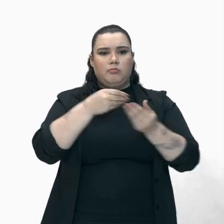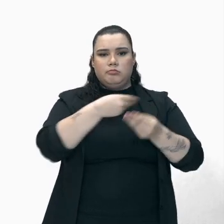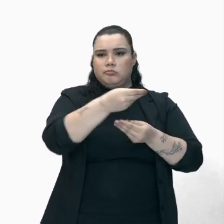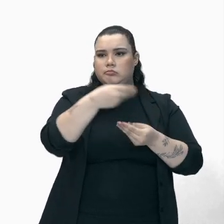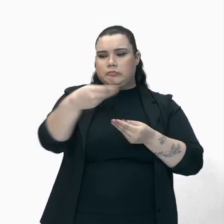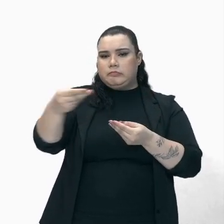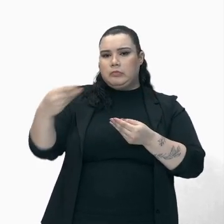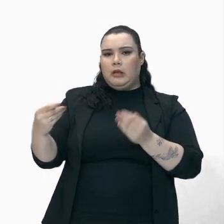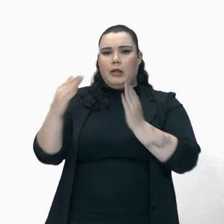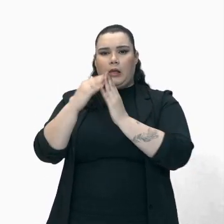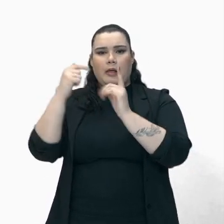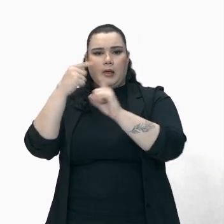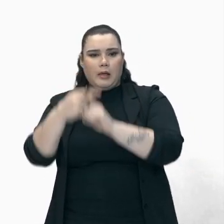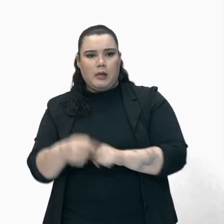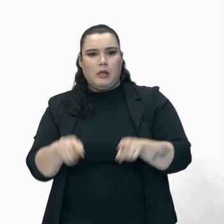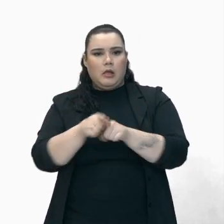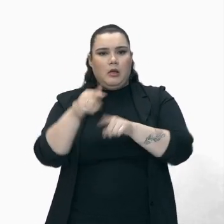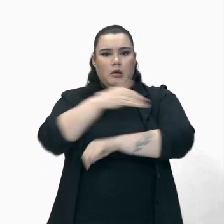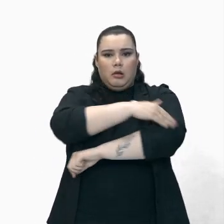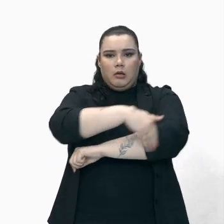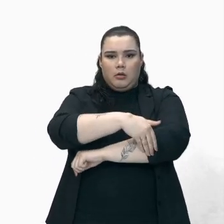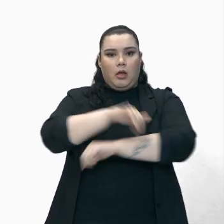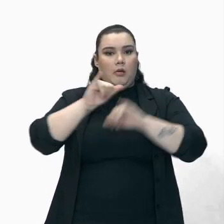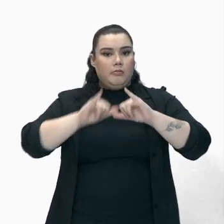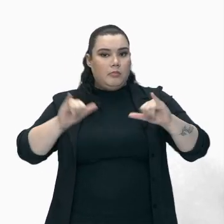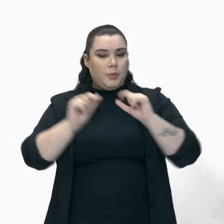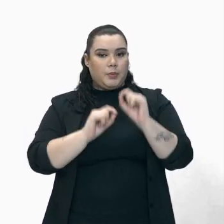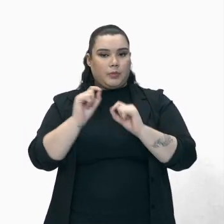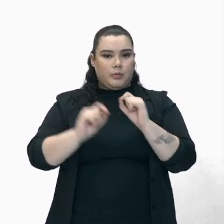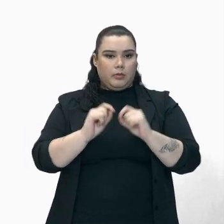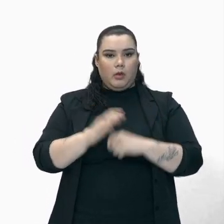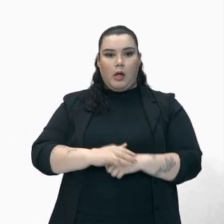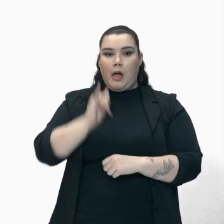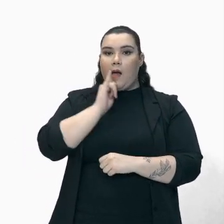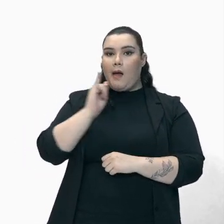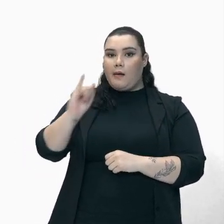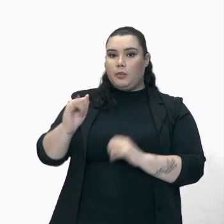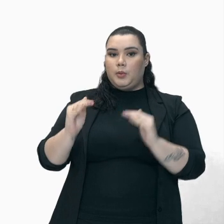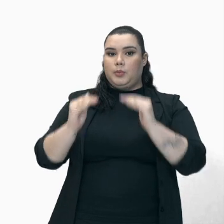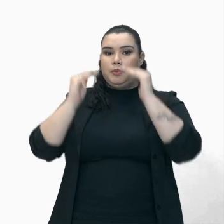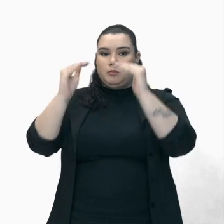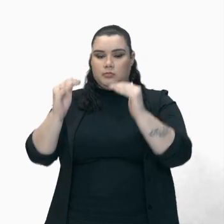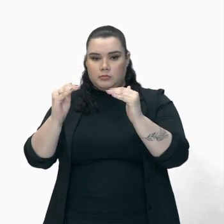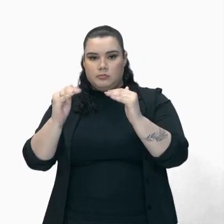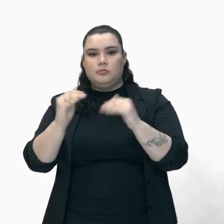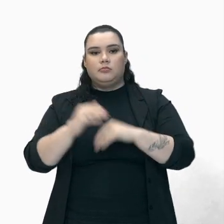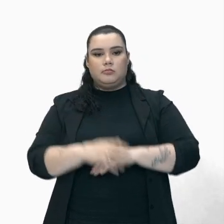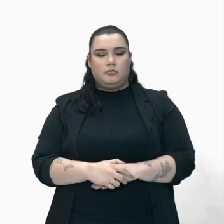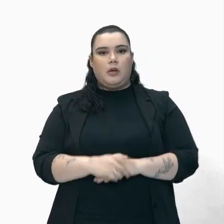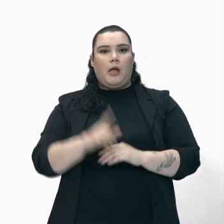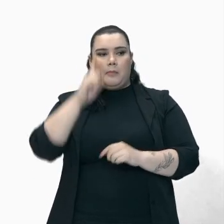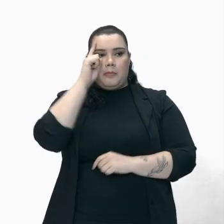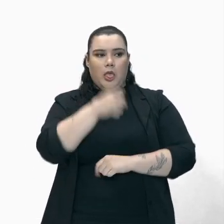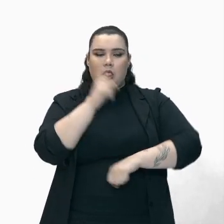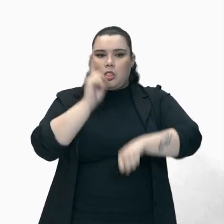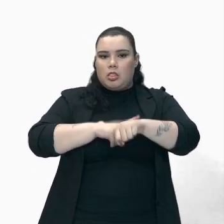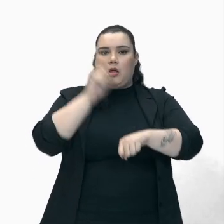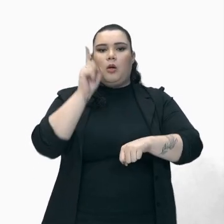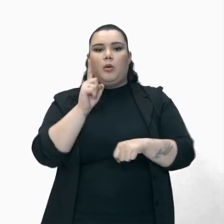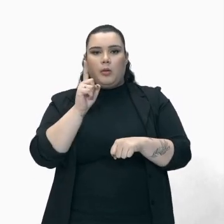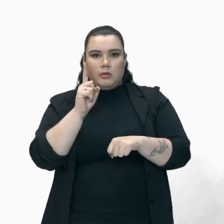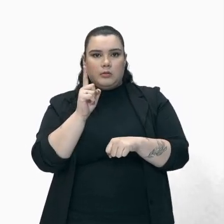colocando-os Nas esquinas Das cidades Alertaram As autoridades Que De pronto Reagiram